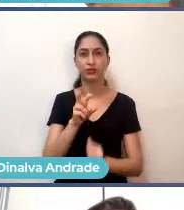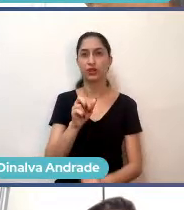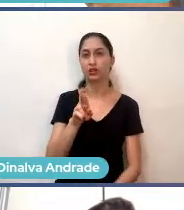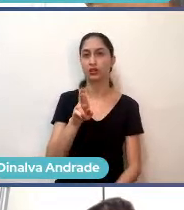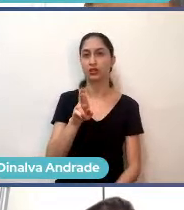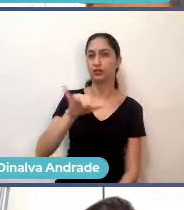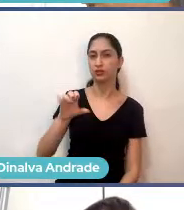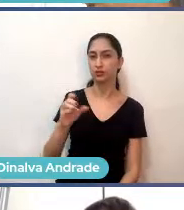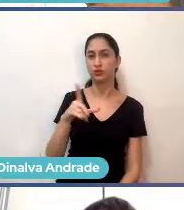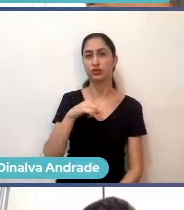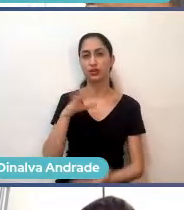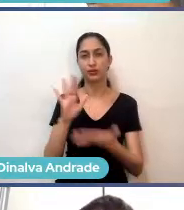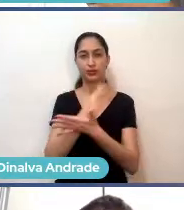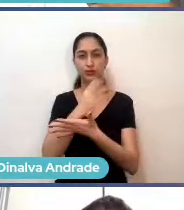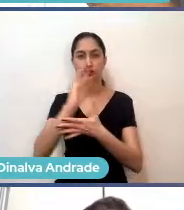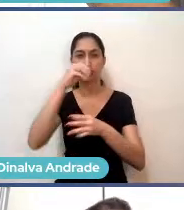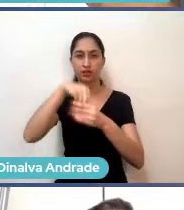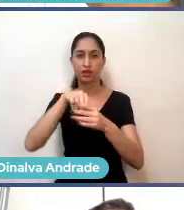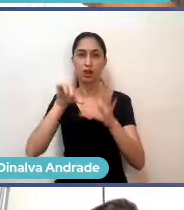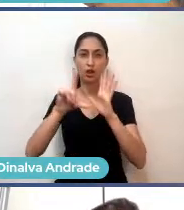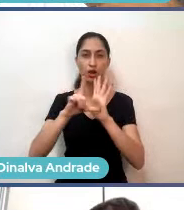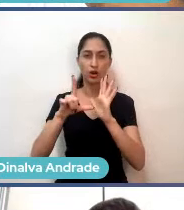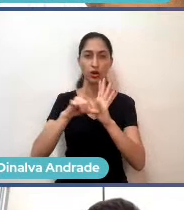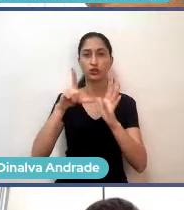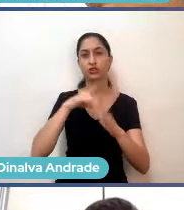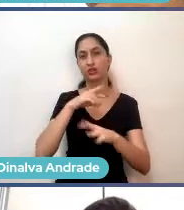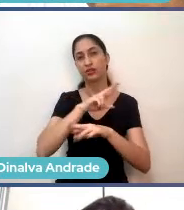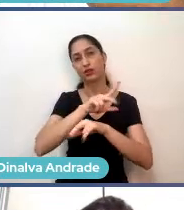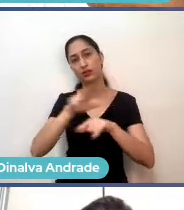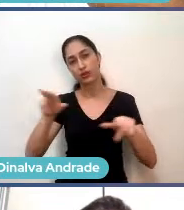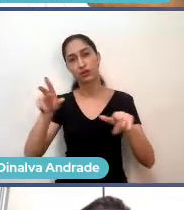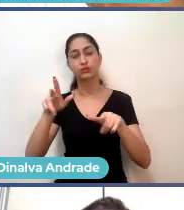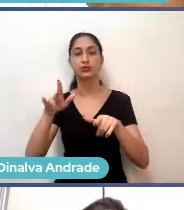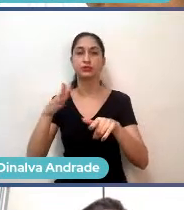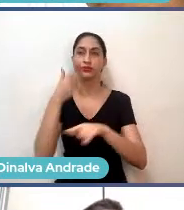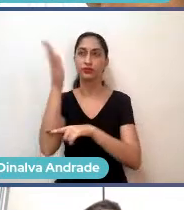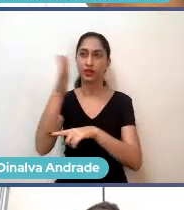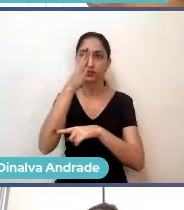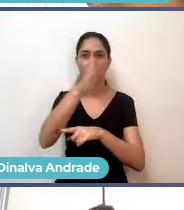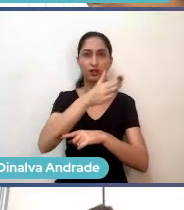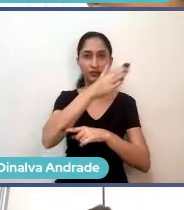que ainda vai na loja, tem o pessoal de compras que vai, tem o pessoal que precisa ir nos agricultores,